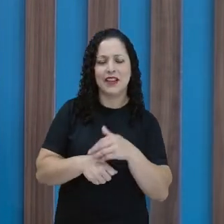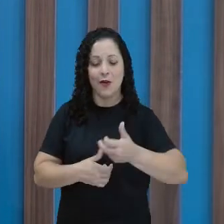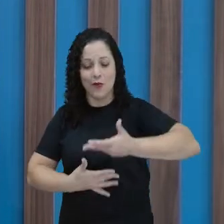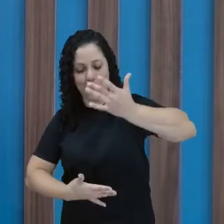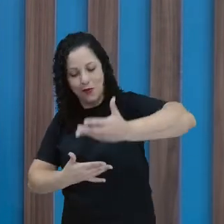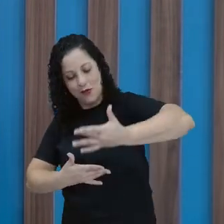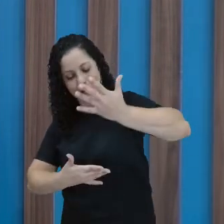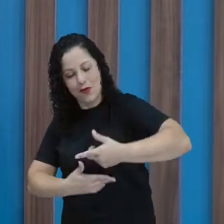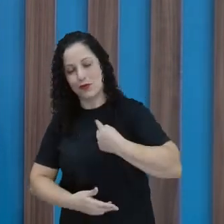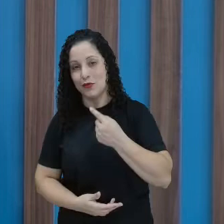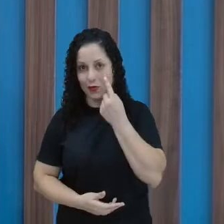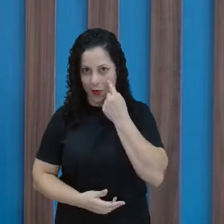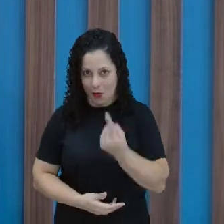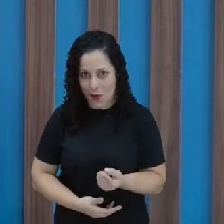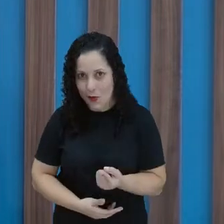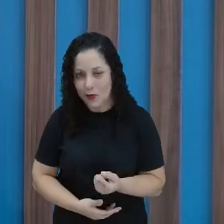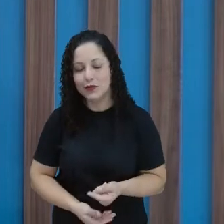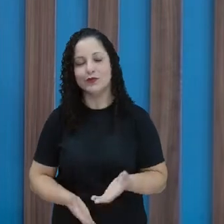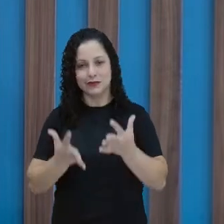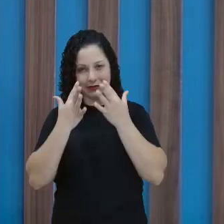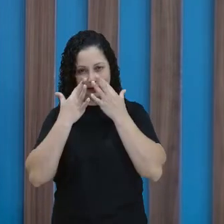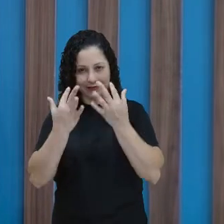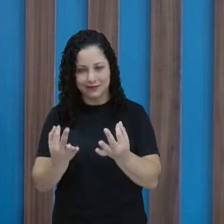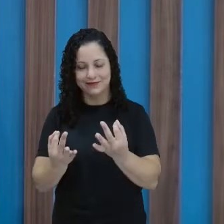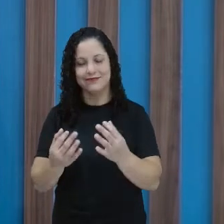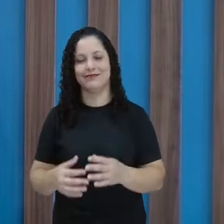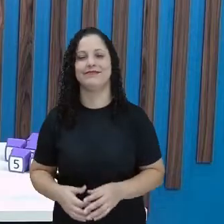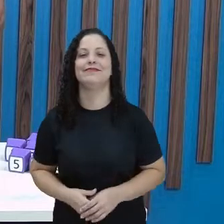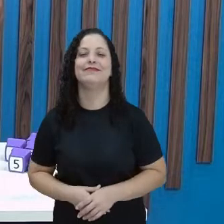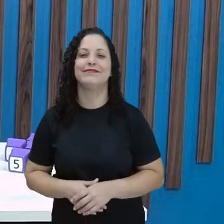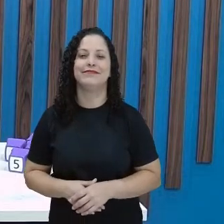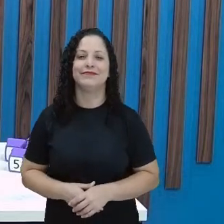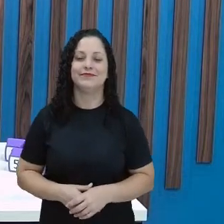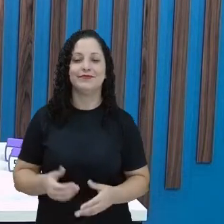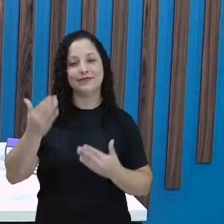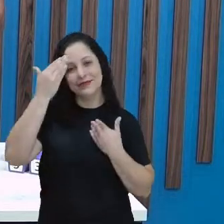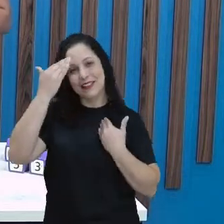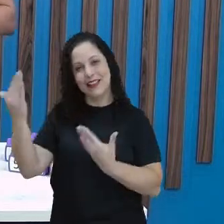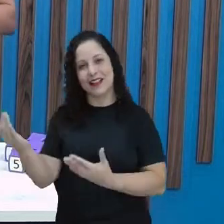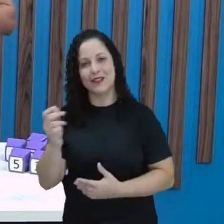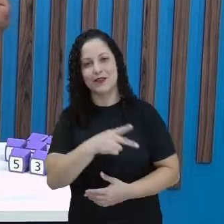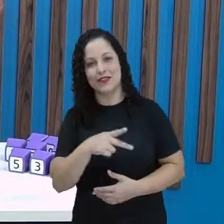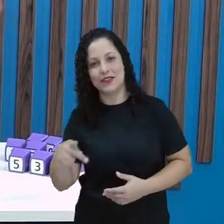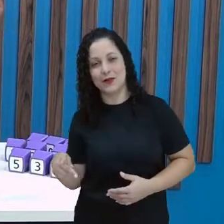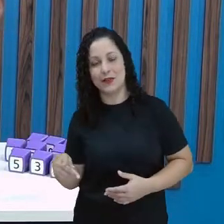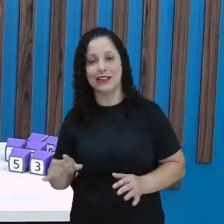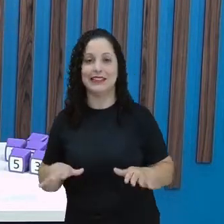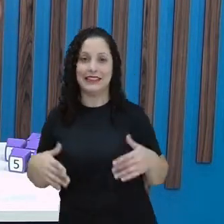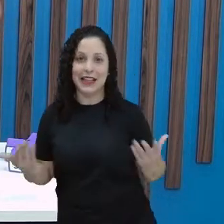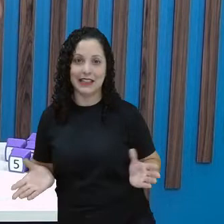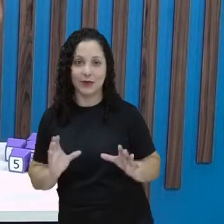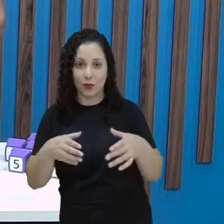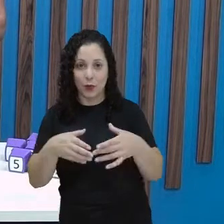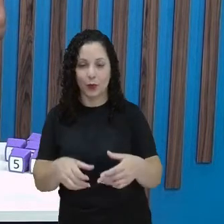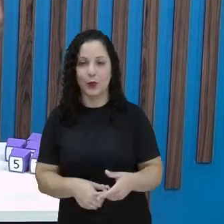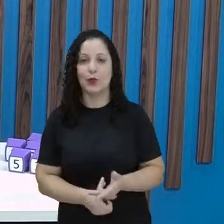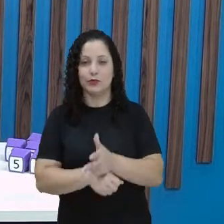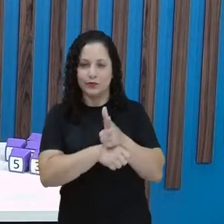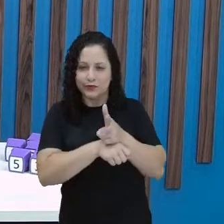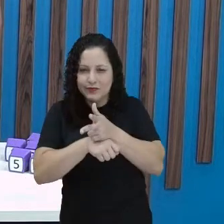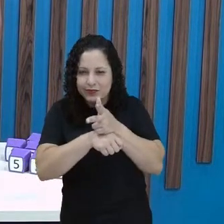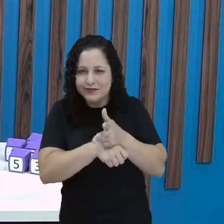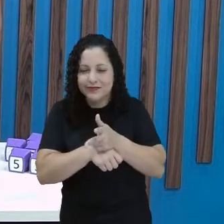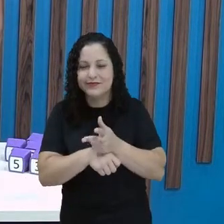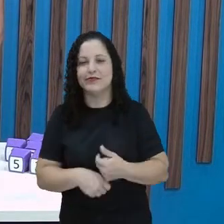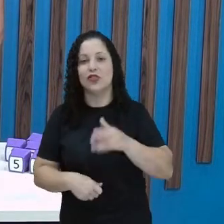aqui de ouro, já bem atenta, tá certo? Obrigada professora Iris. Olha aí, a produção já colocou aí na tela